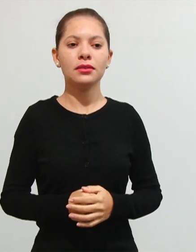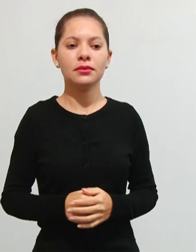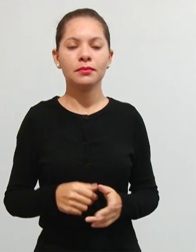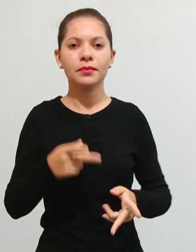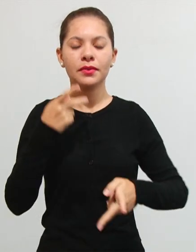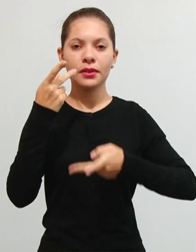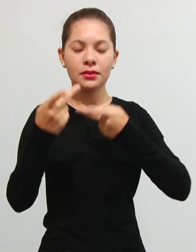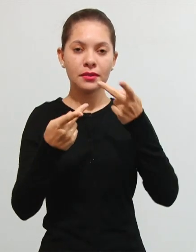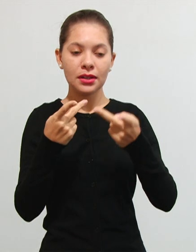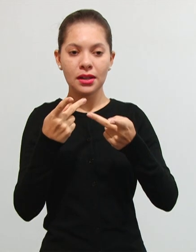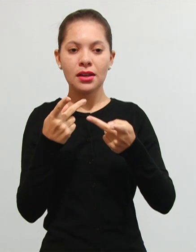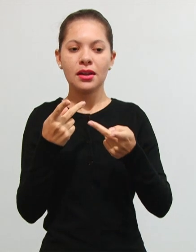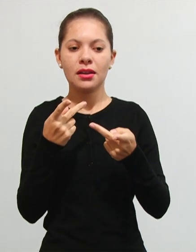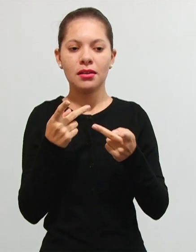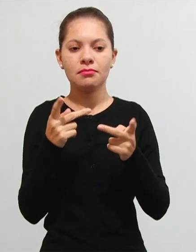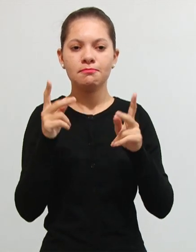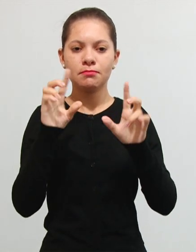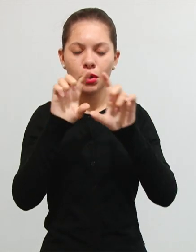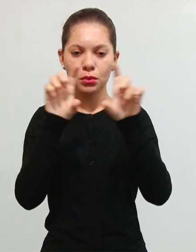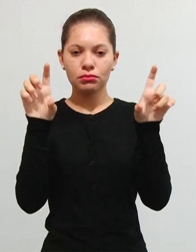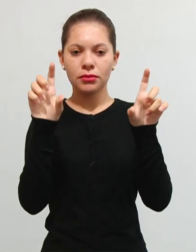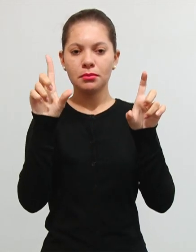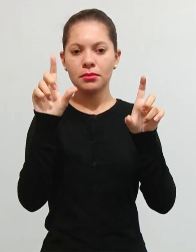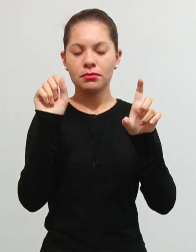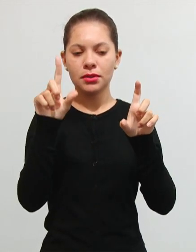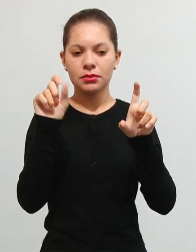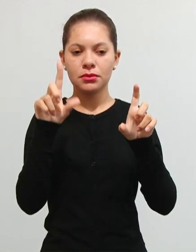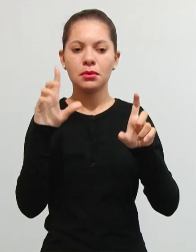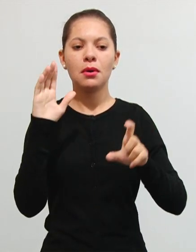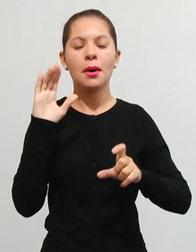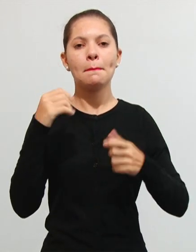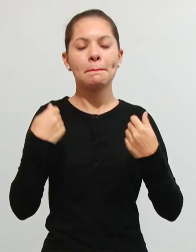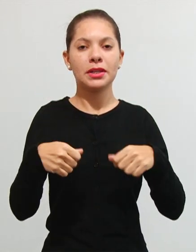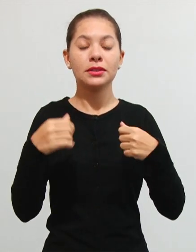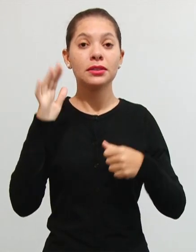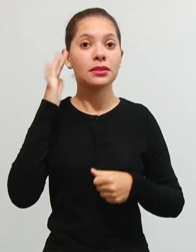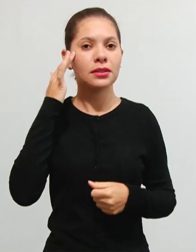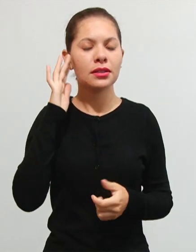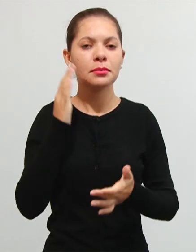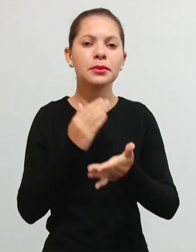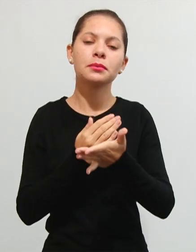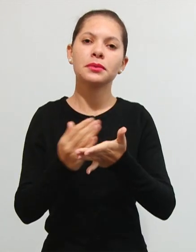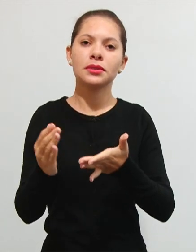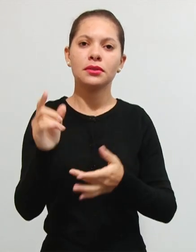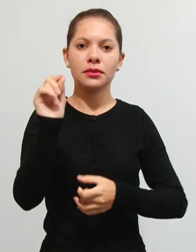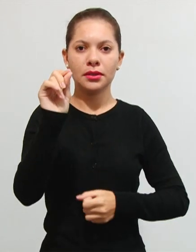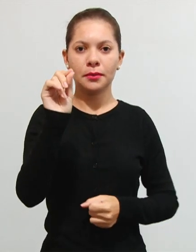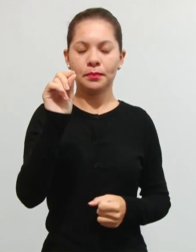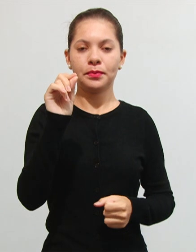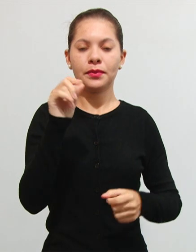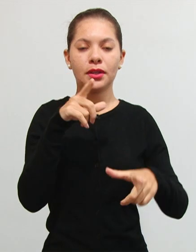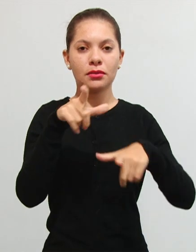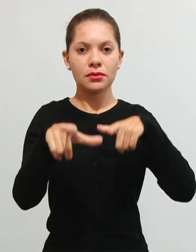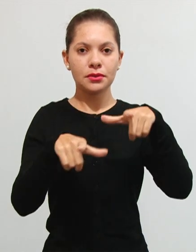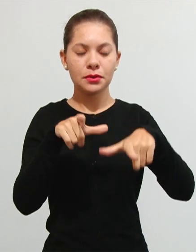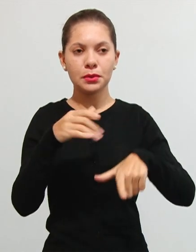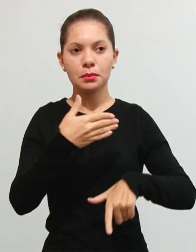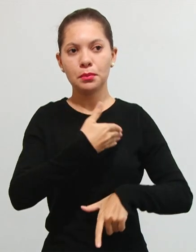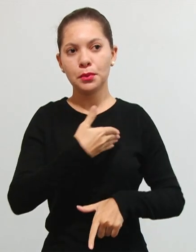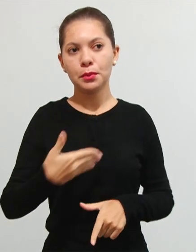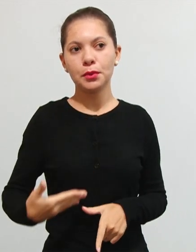fala de taxa, nós precisamos entender, para começar, que é um serviço público